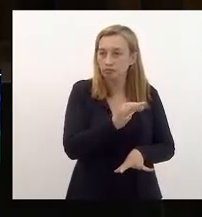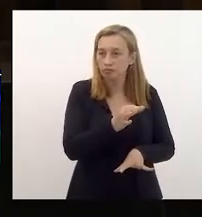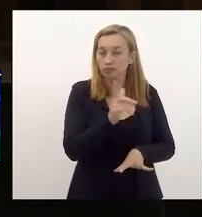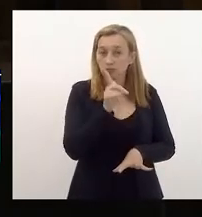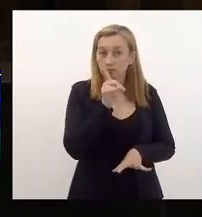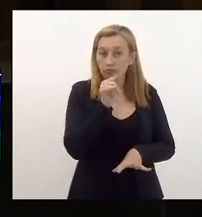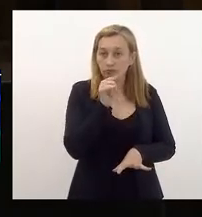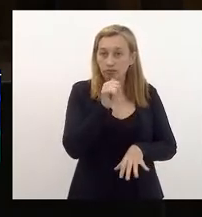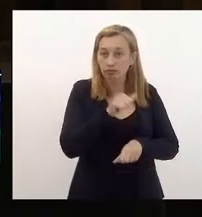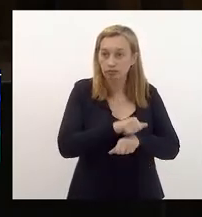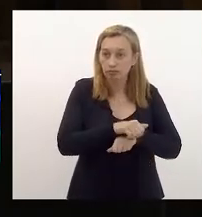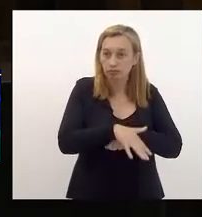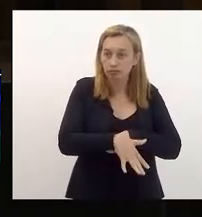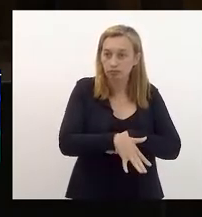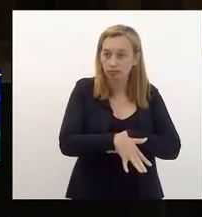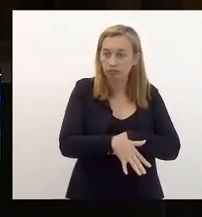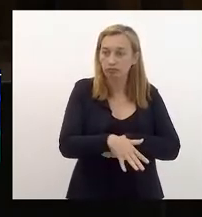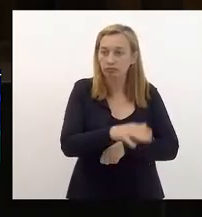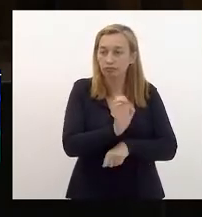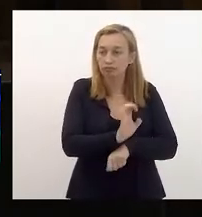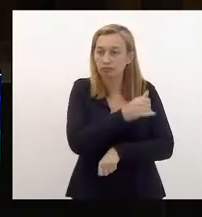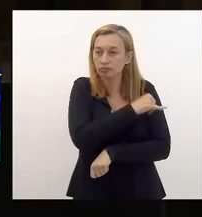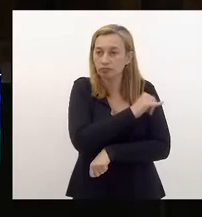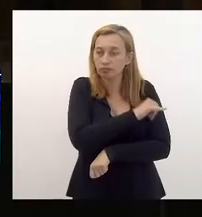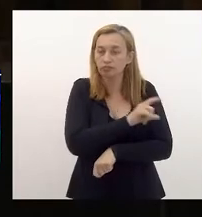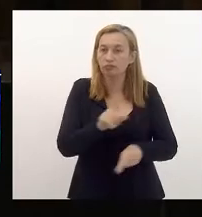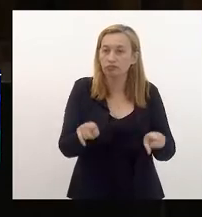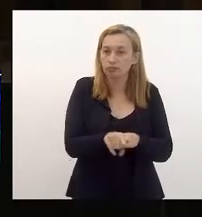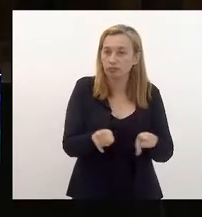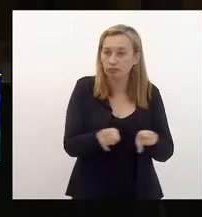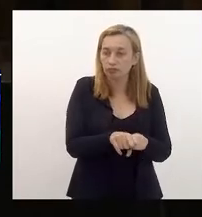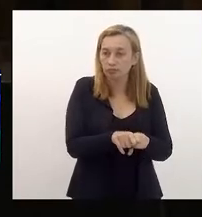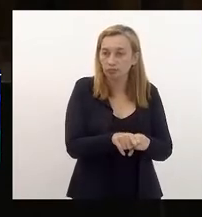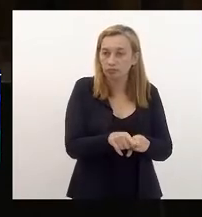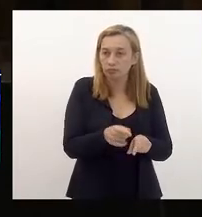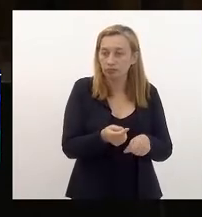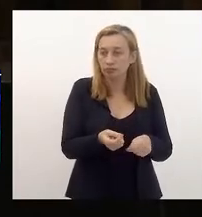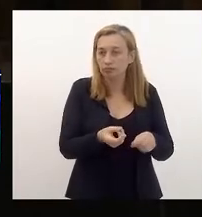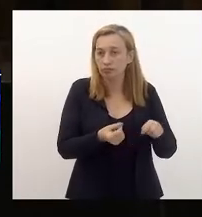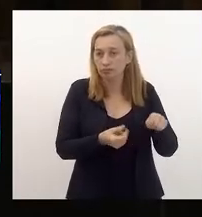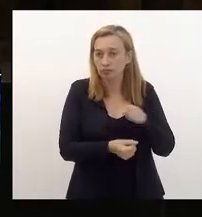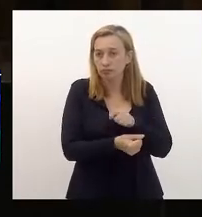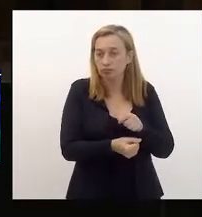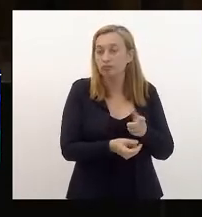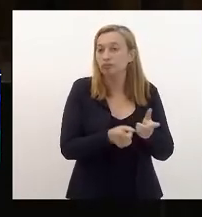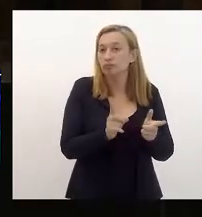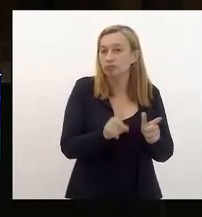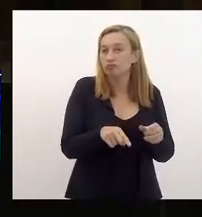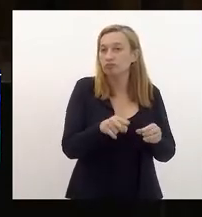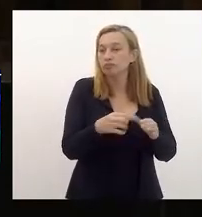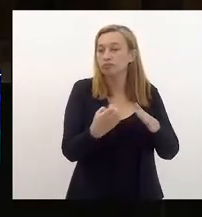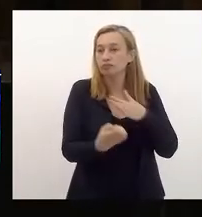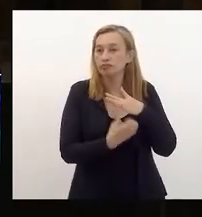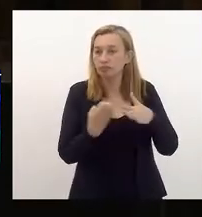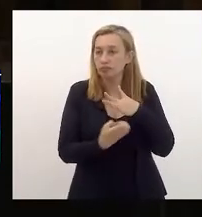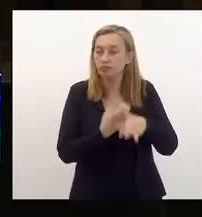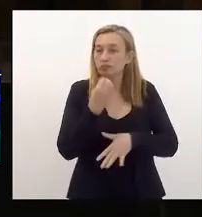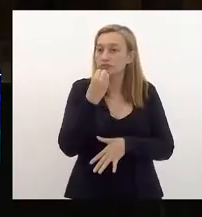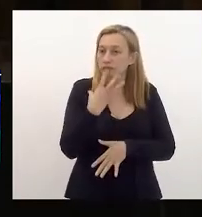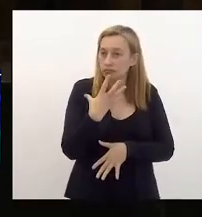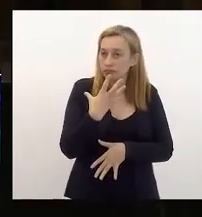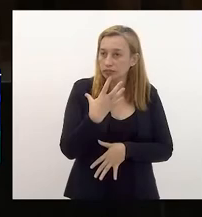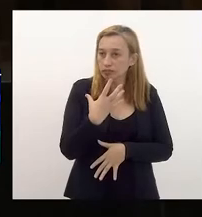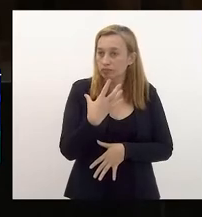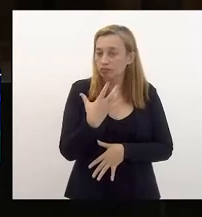água no Estado do Rio de Janeiro e para os malefícios financeiros também no longo prazo, visto que era uma empresa bastante lucrativa,